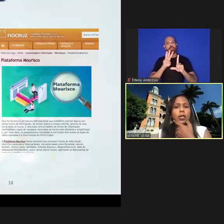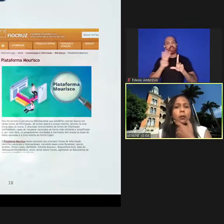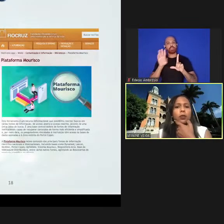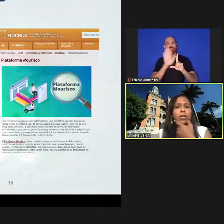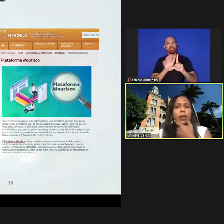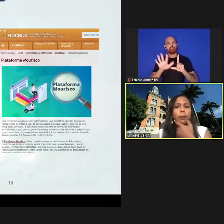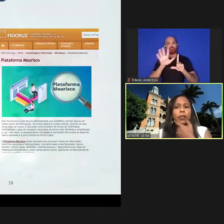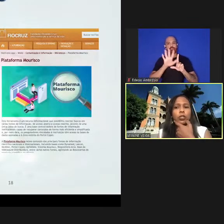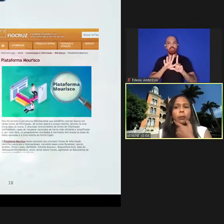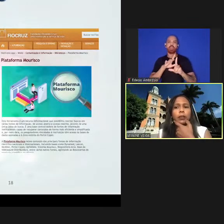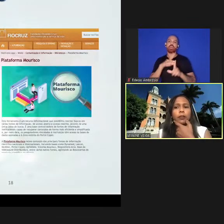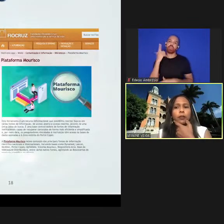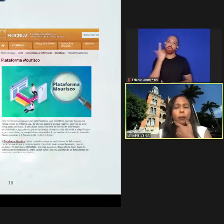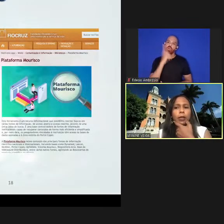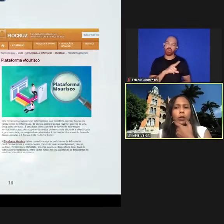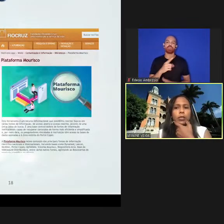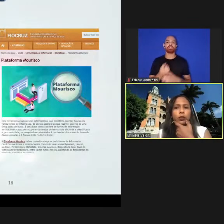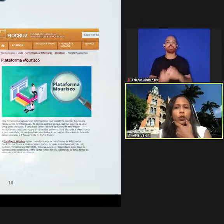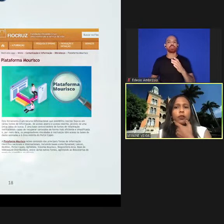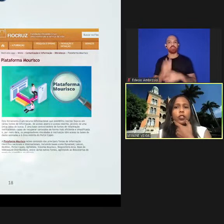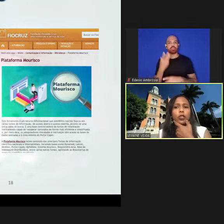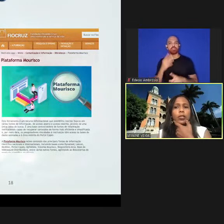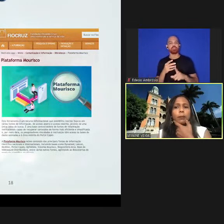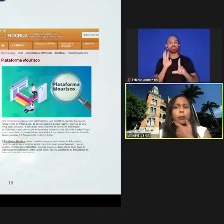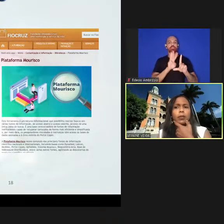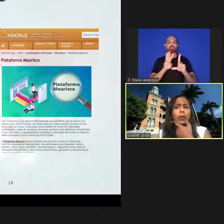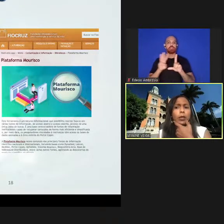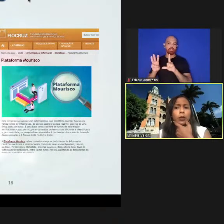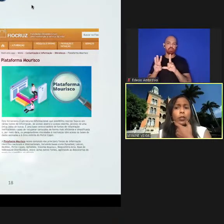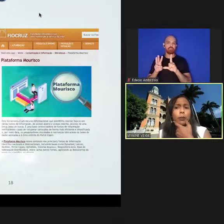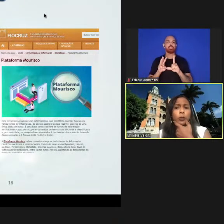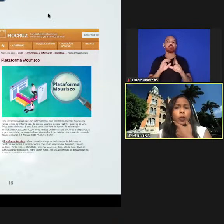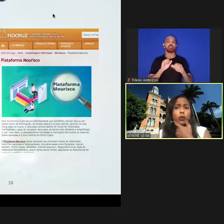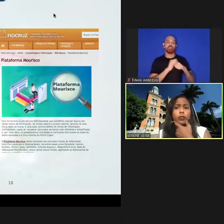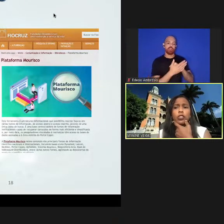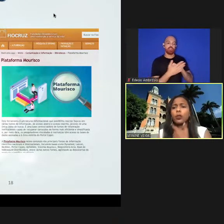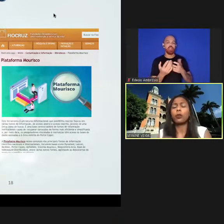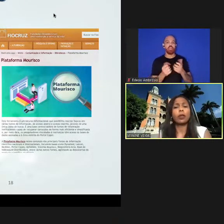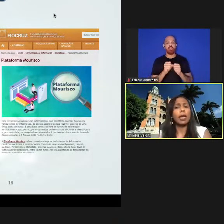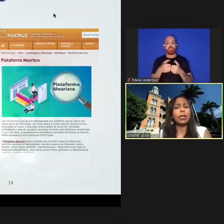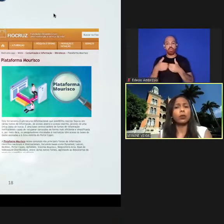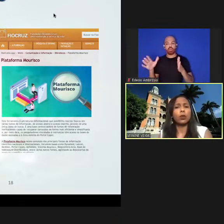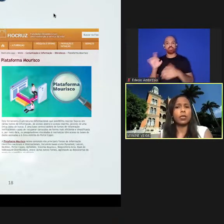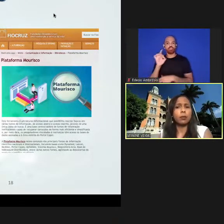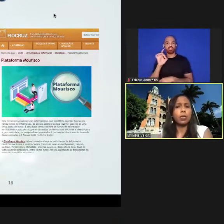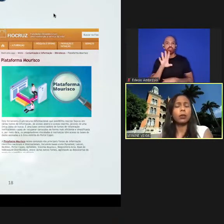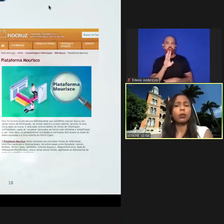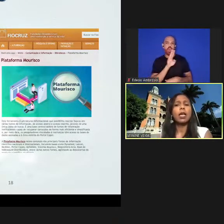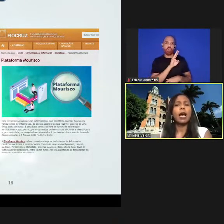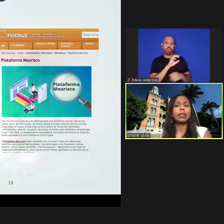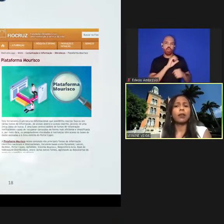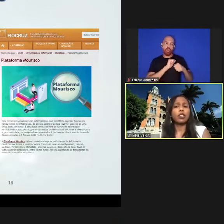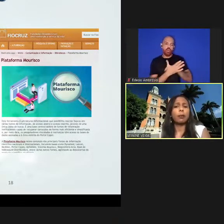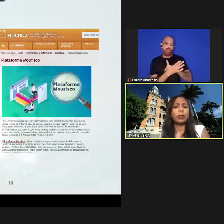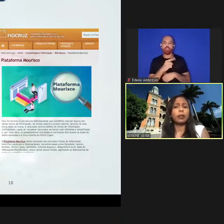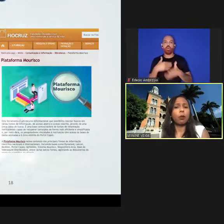criamos a partir da plataforma da coleção de COVID nós abrimos e agora não é só mais para a COVID então qualquer área do conhecimento através da plataforma